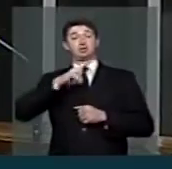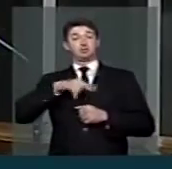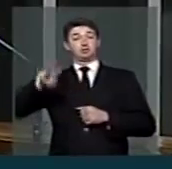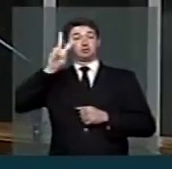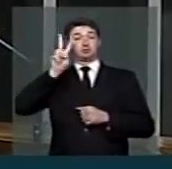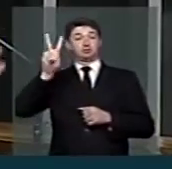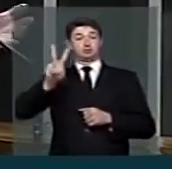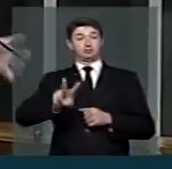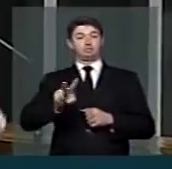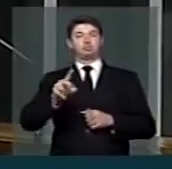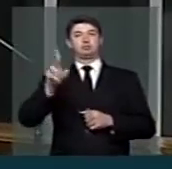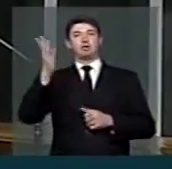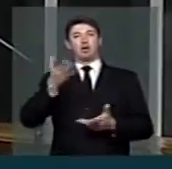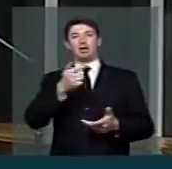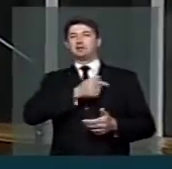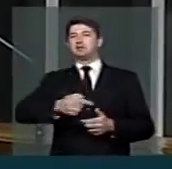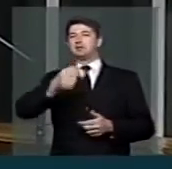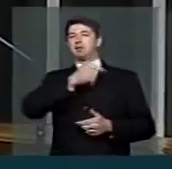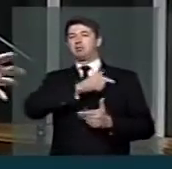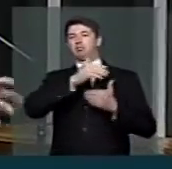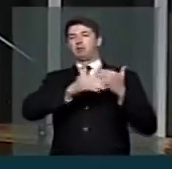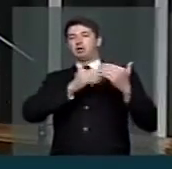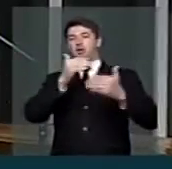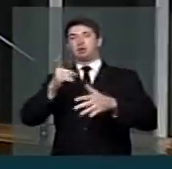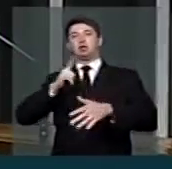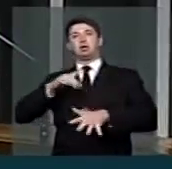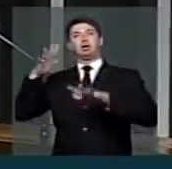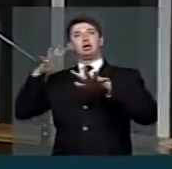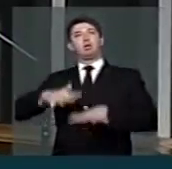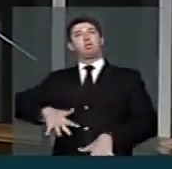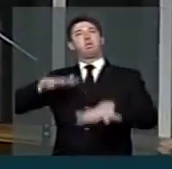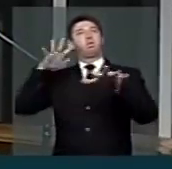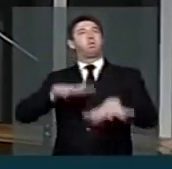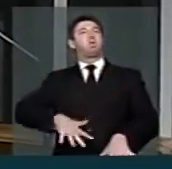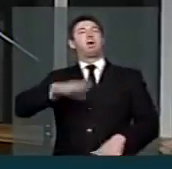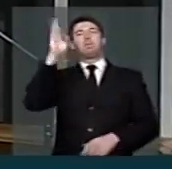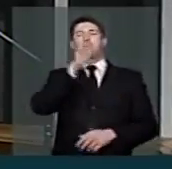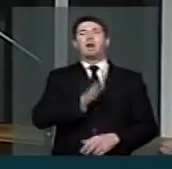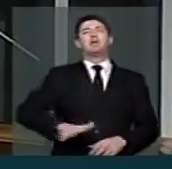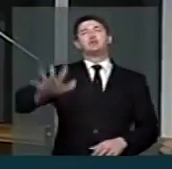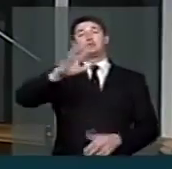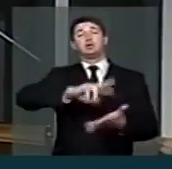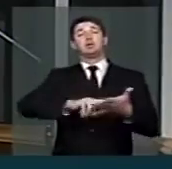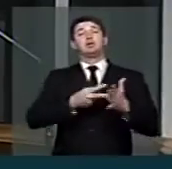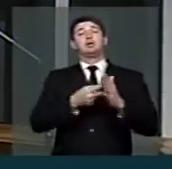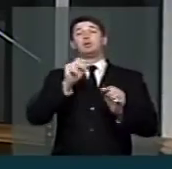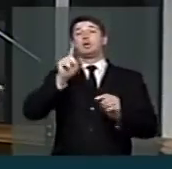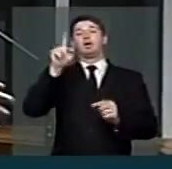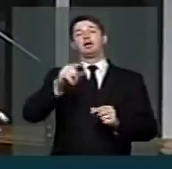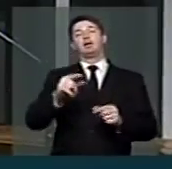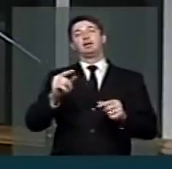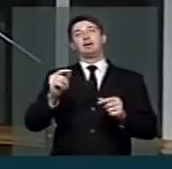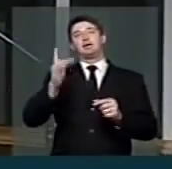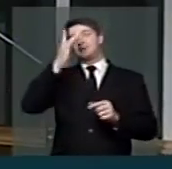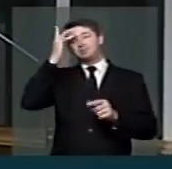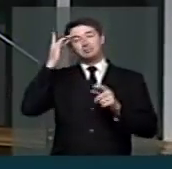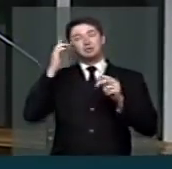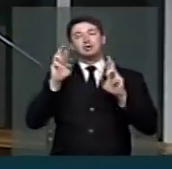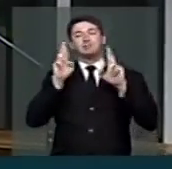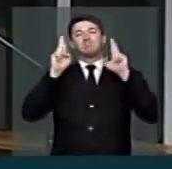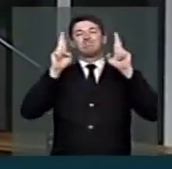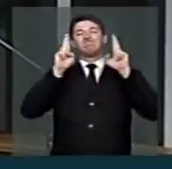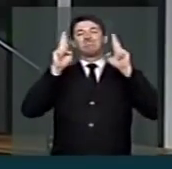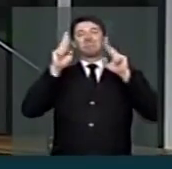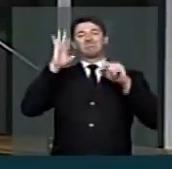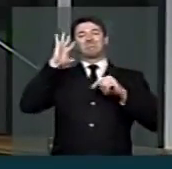Vimos, nesses últimos dias, Presidente, grandes manifestações no Brasil que simbolizam, certamente, a expectativa e a esperança do